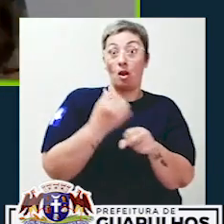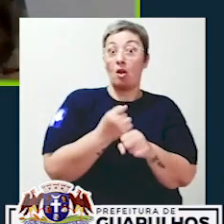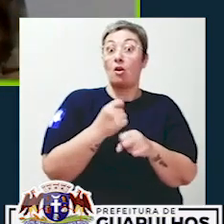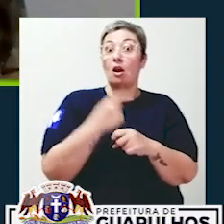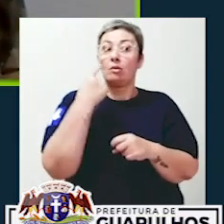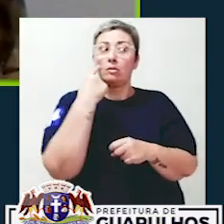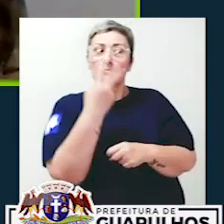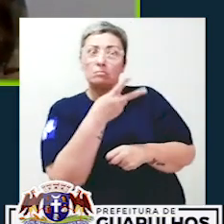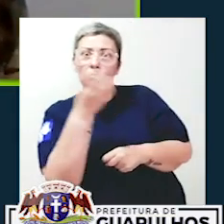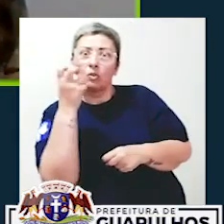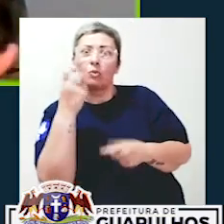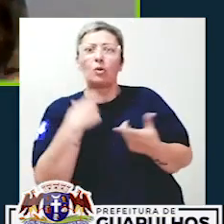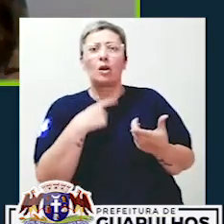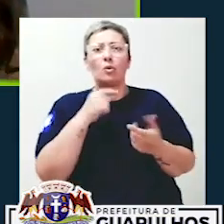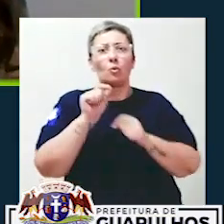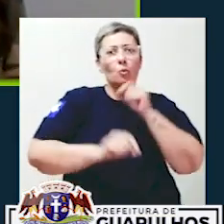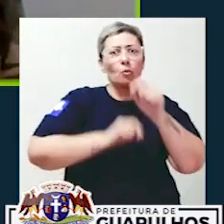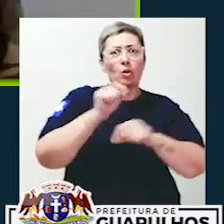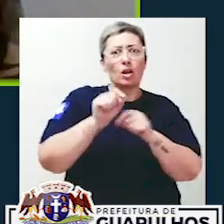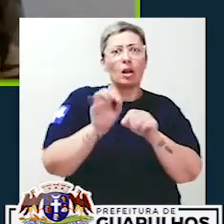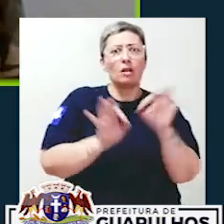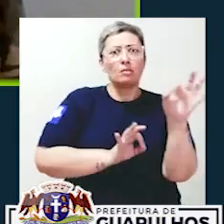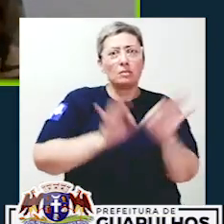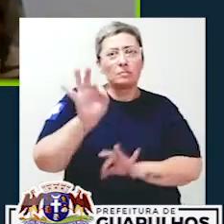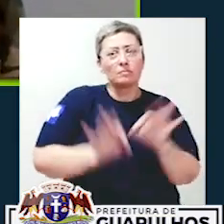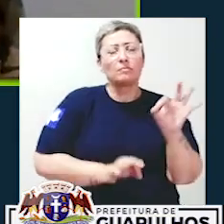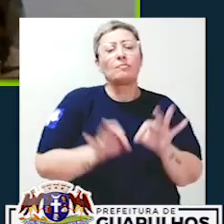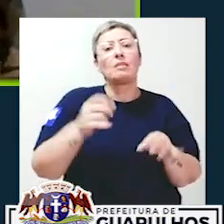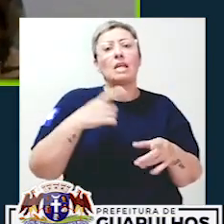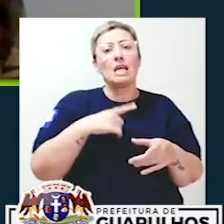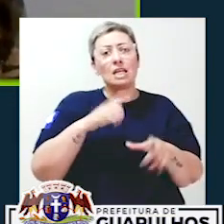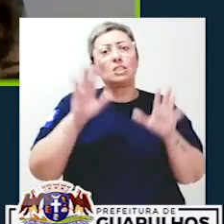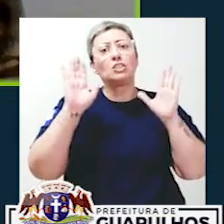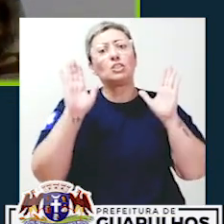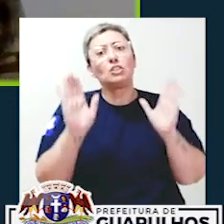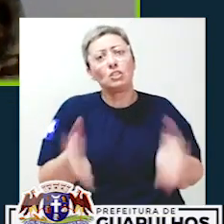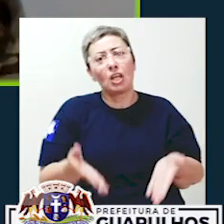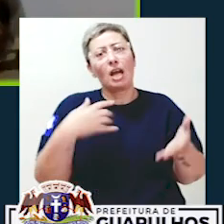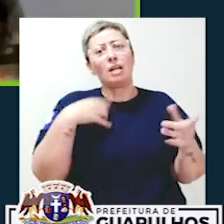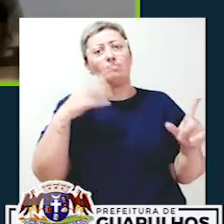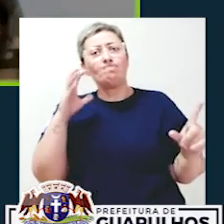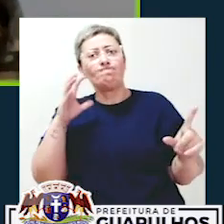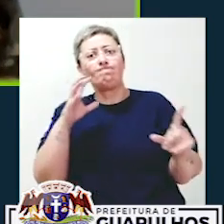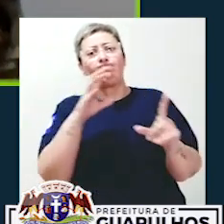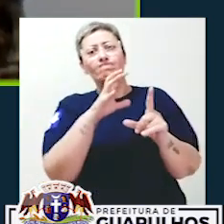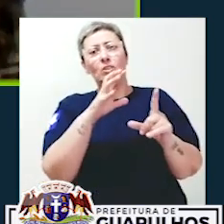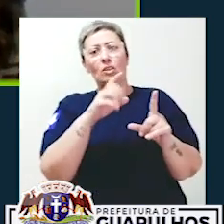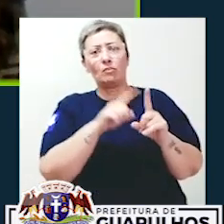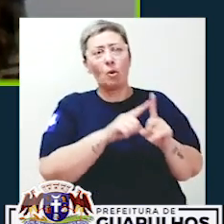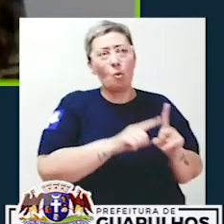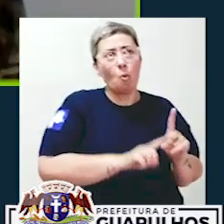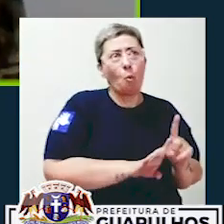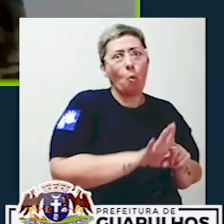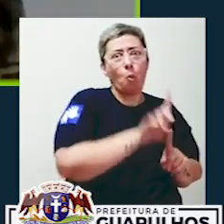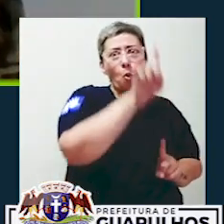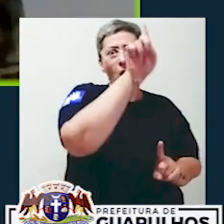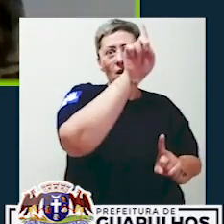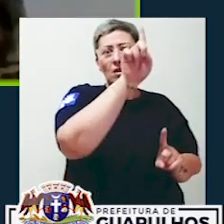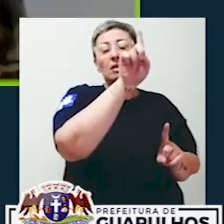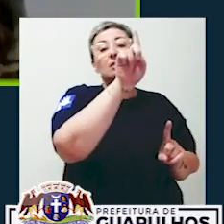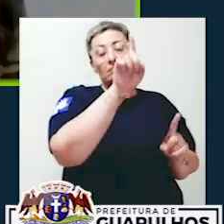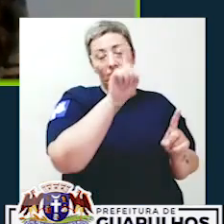números mostram, né, Camila, que essas medidas que estão sendo adotadas, elas já estão impactando nesse crescimento